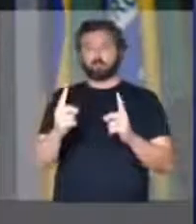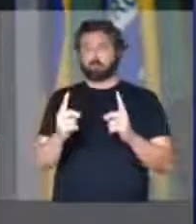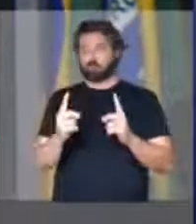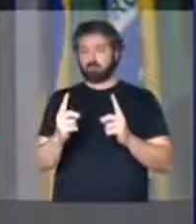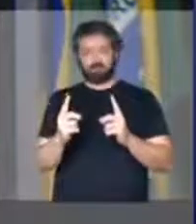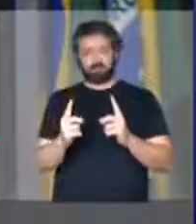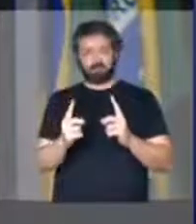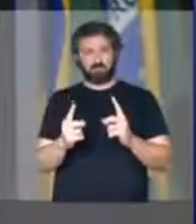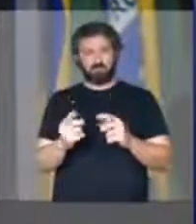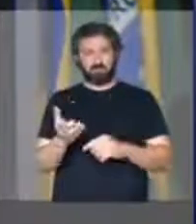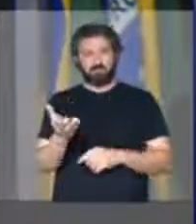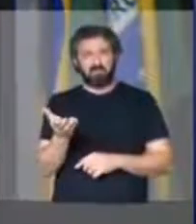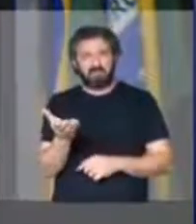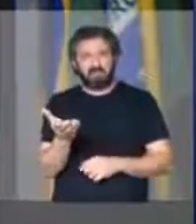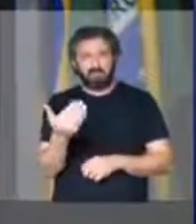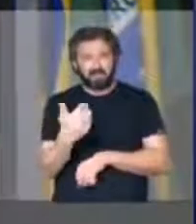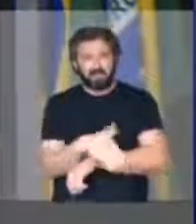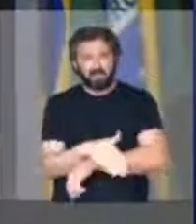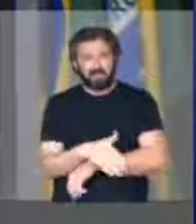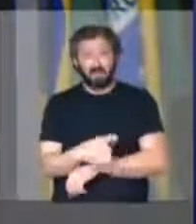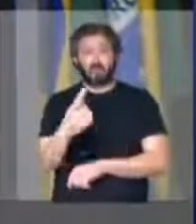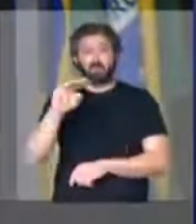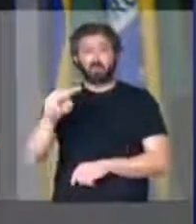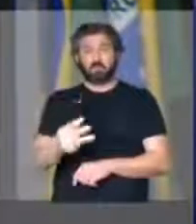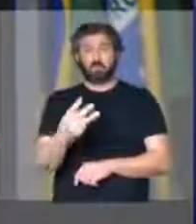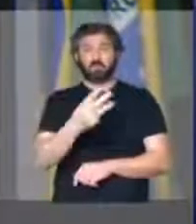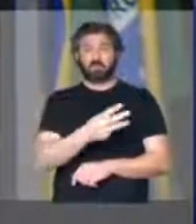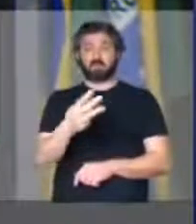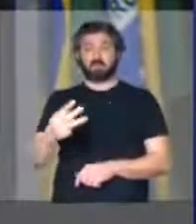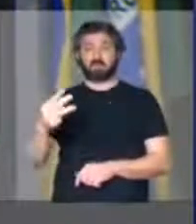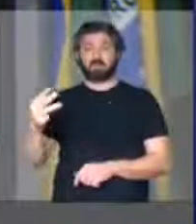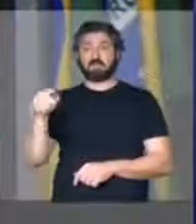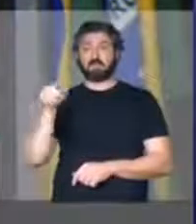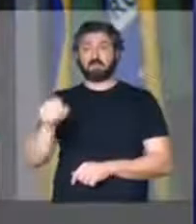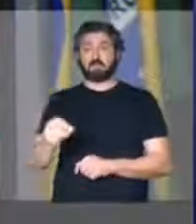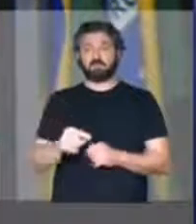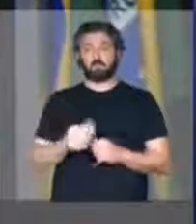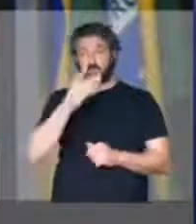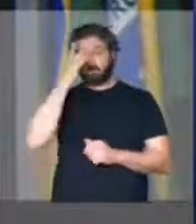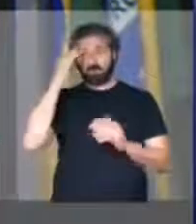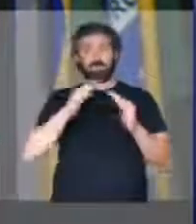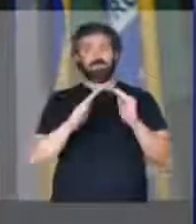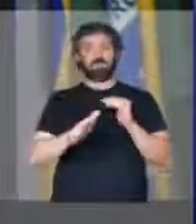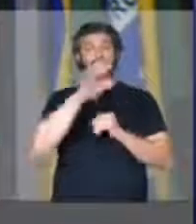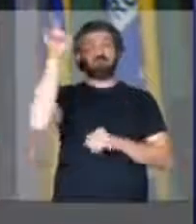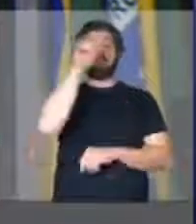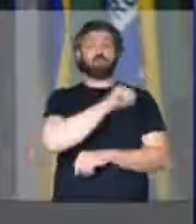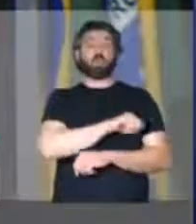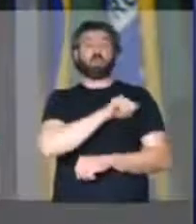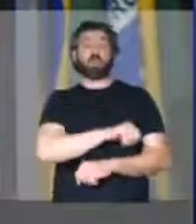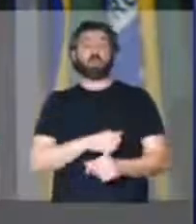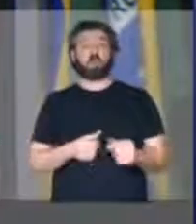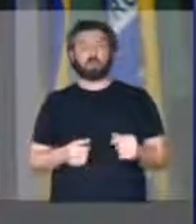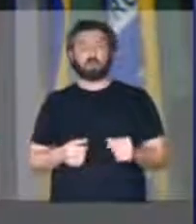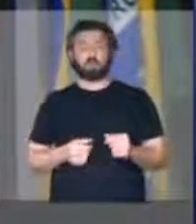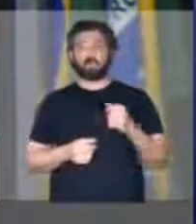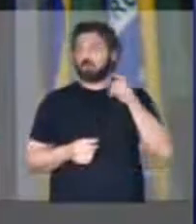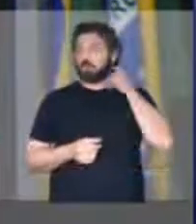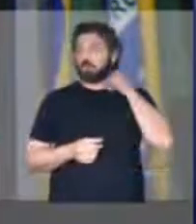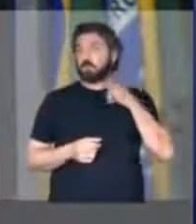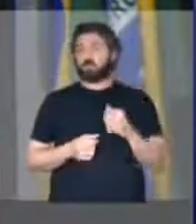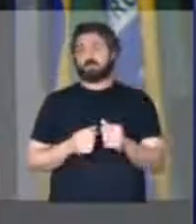Cadê as conquistas sociais dos 1 milhão e 333 mil favelados do Rio de Janeiro? Essa